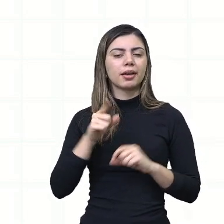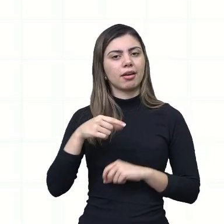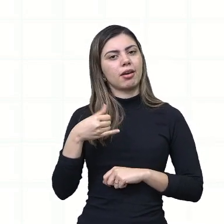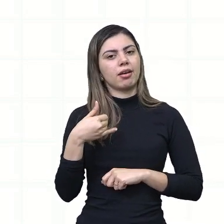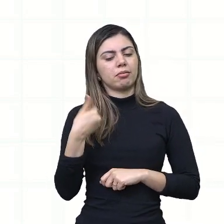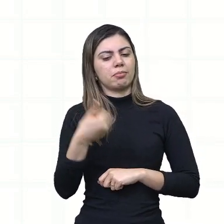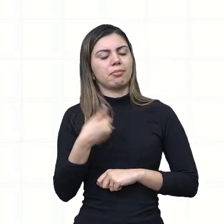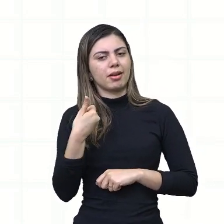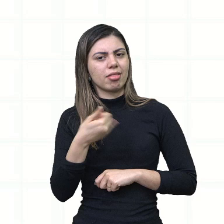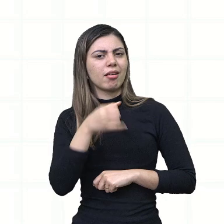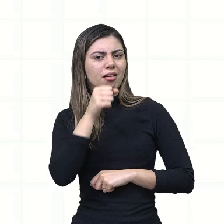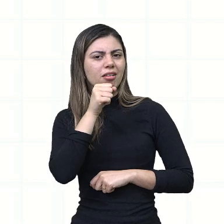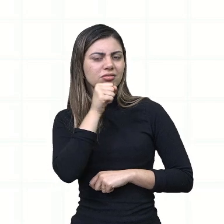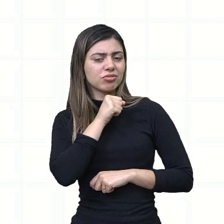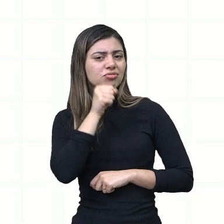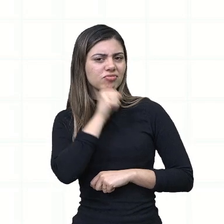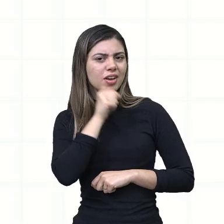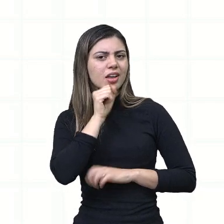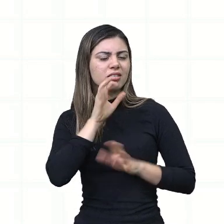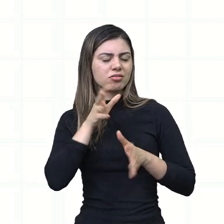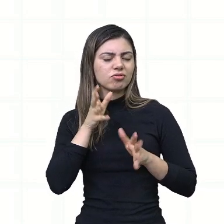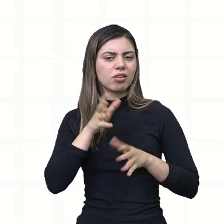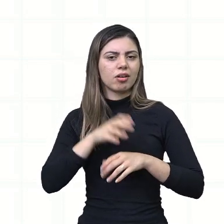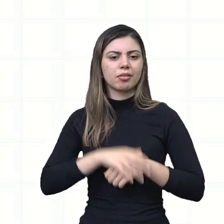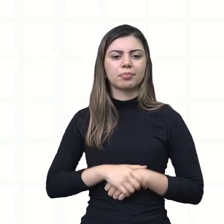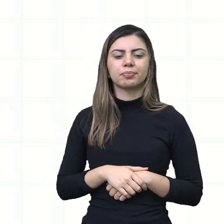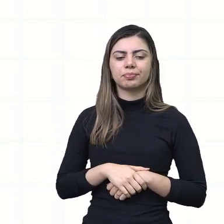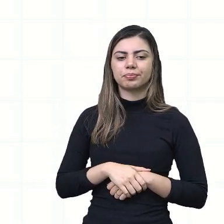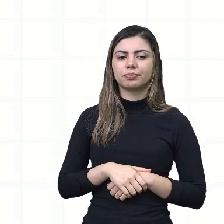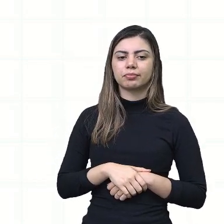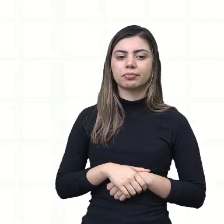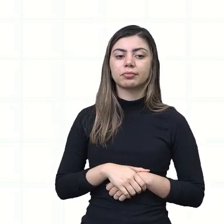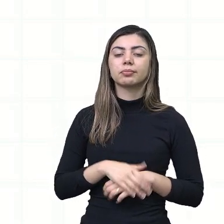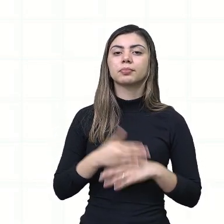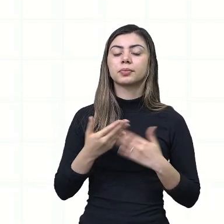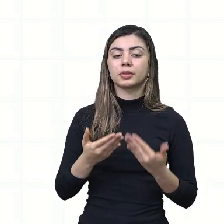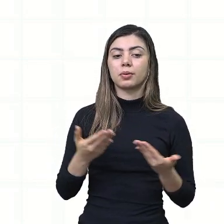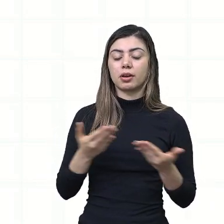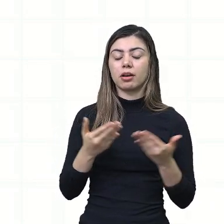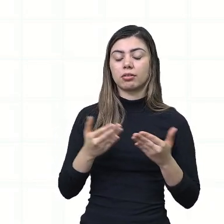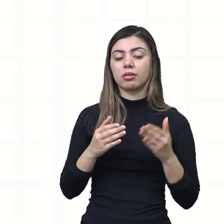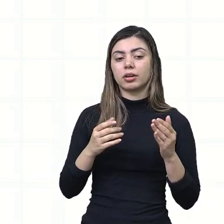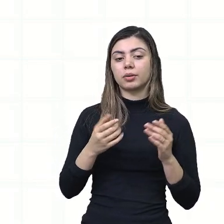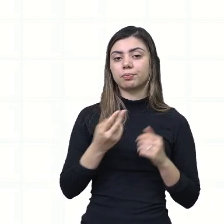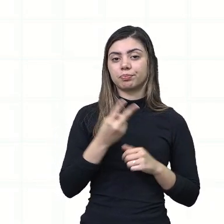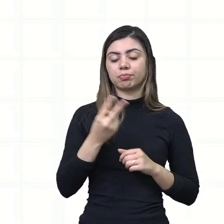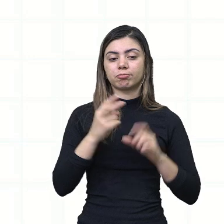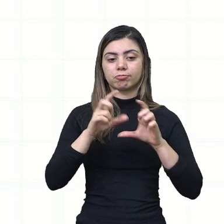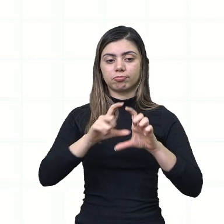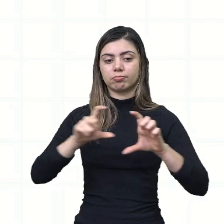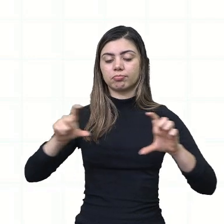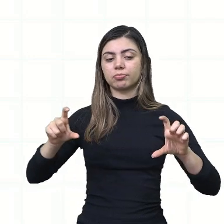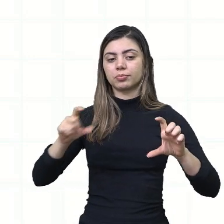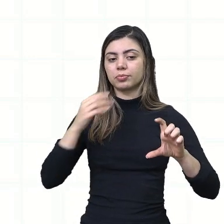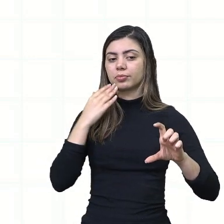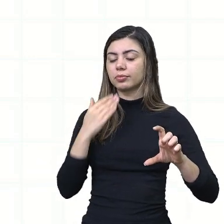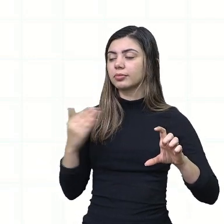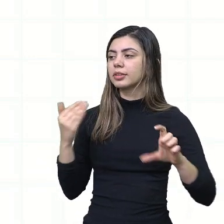adulta, certo? Aí, na segunda estrofe, ele vai